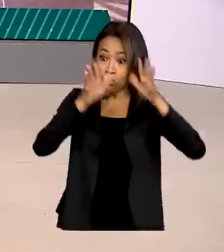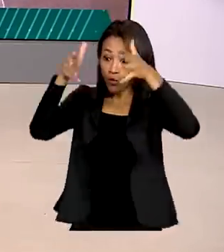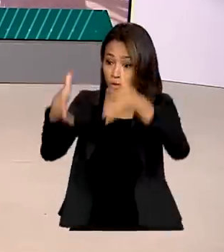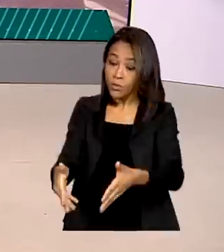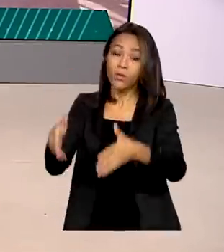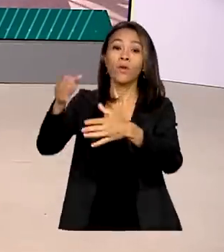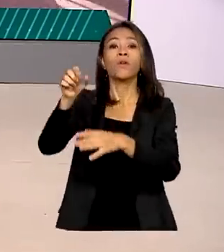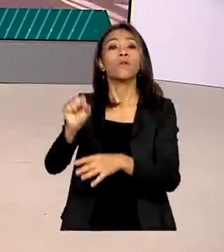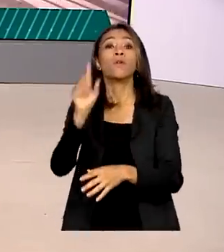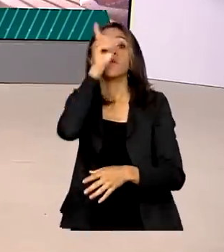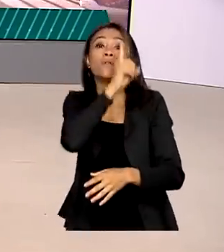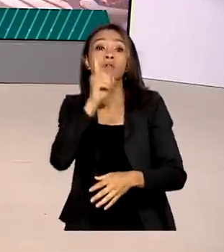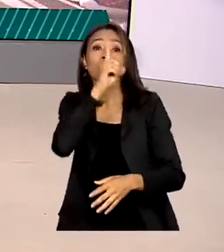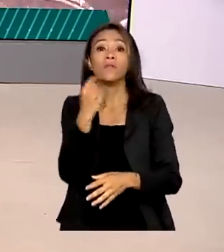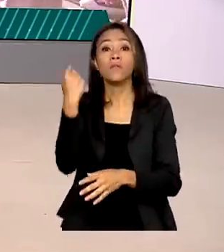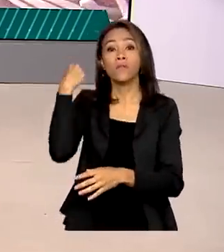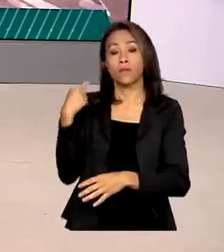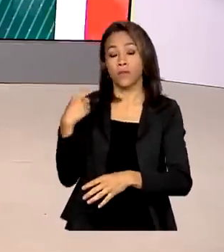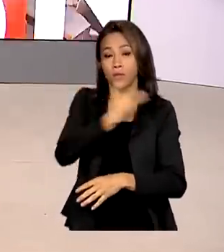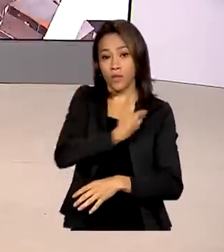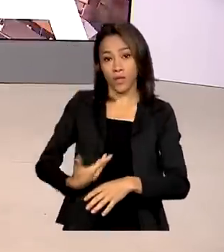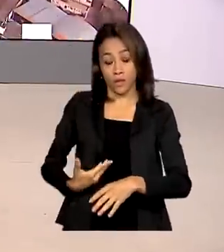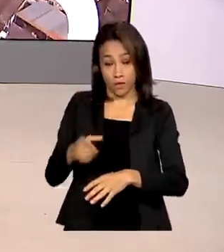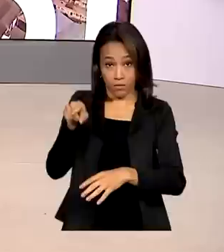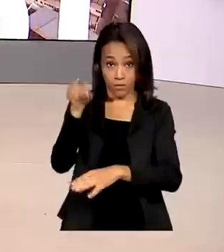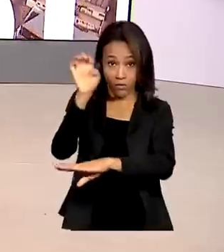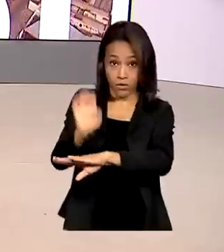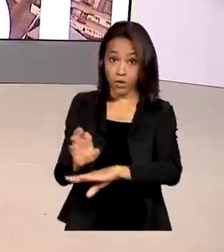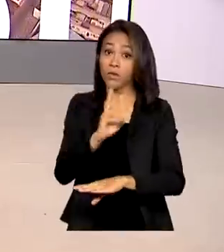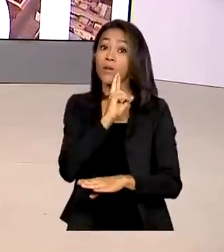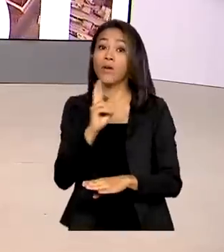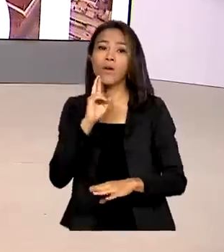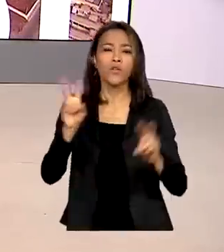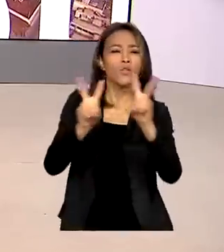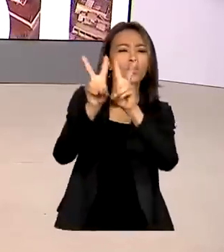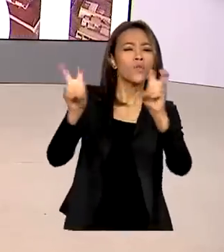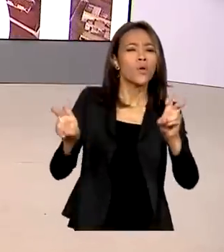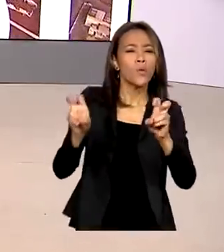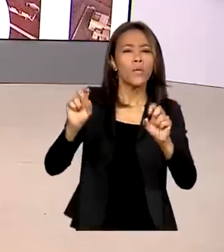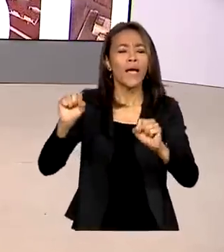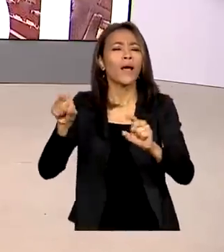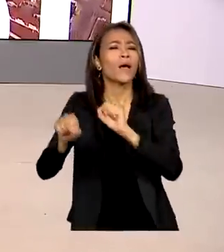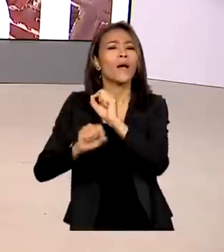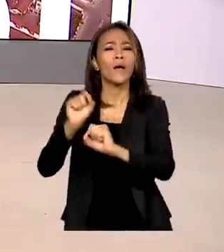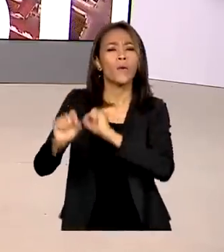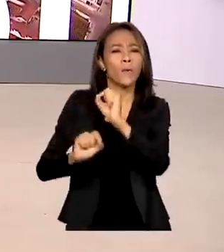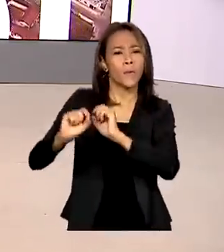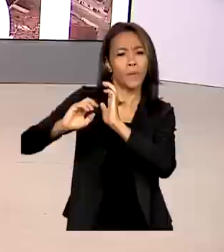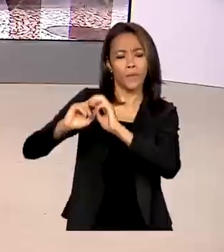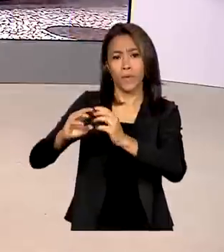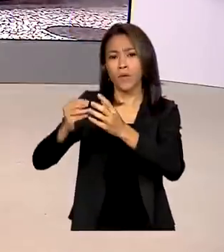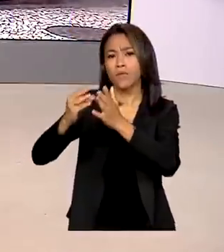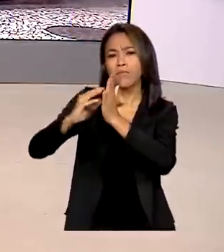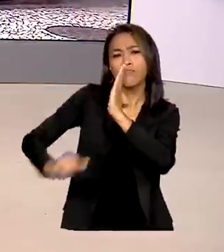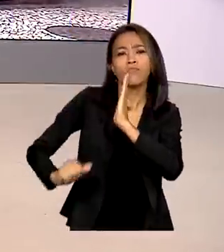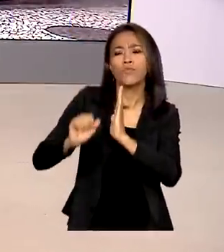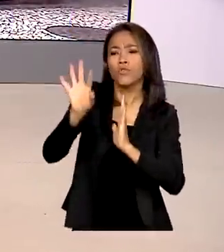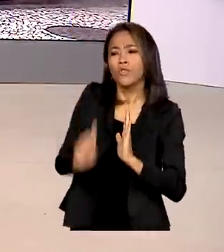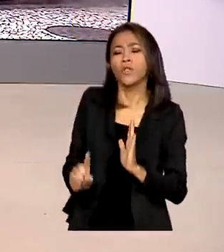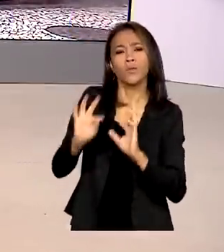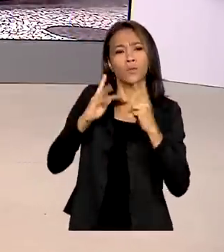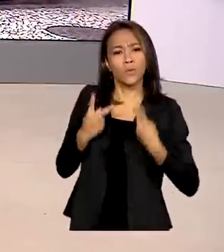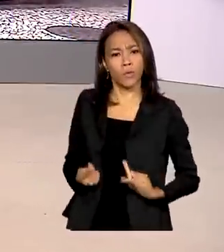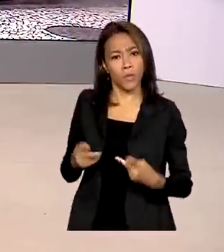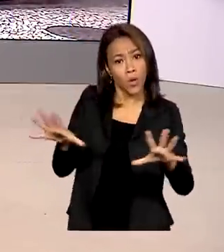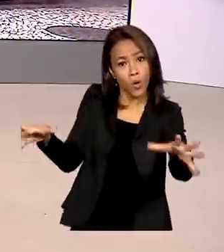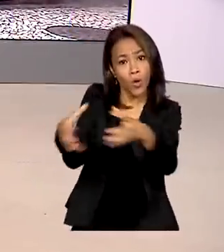em Roraima para apurar as violações de direitos humanos contra a população Yanomami. Cláudia Boiunga traz as informações ao